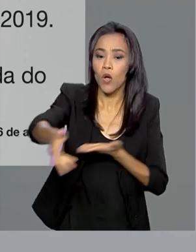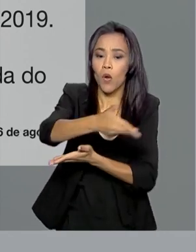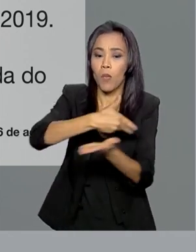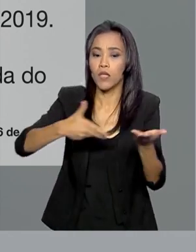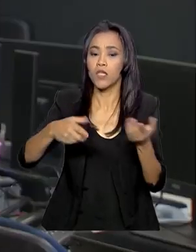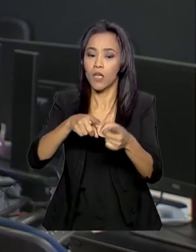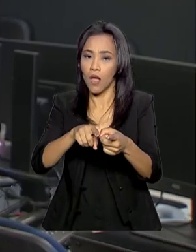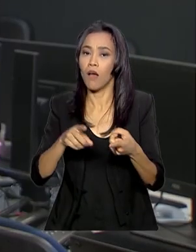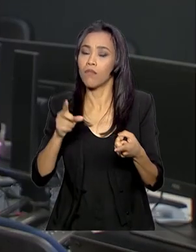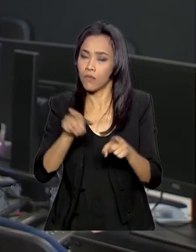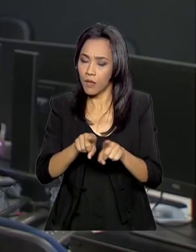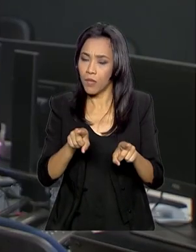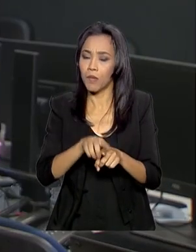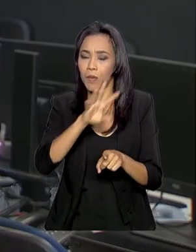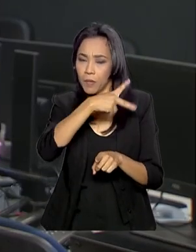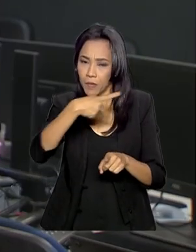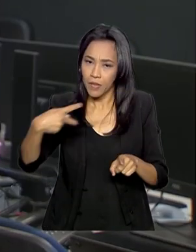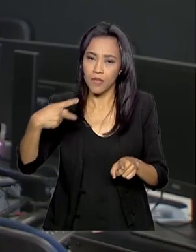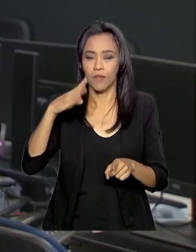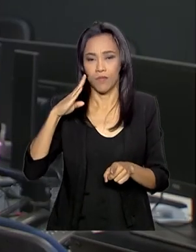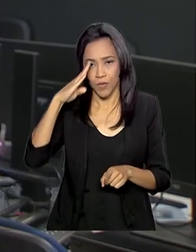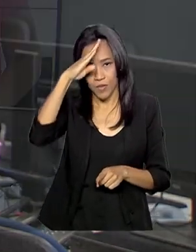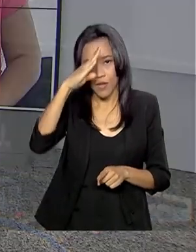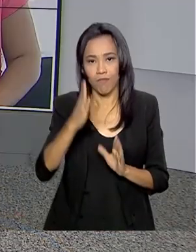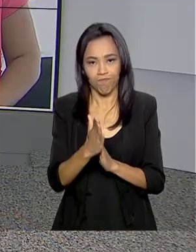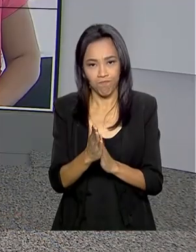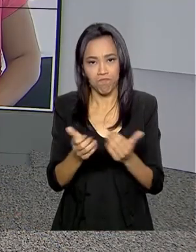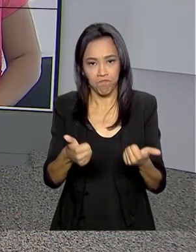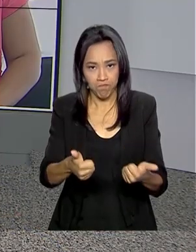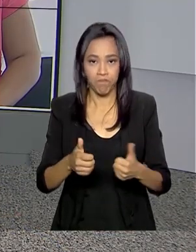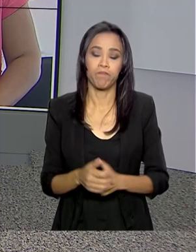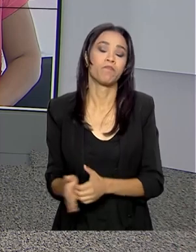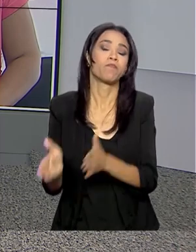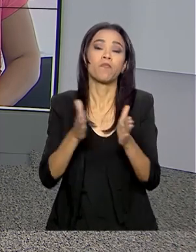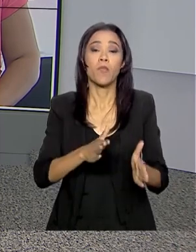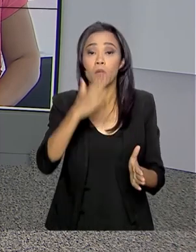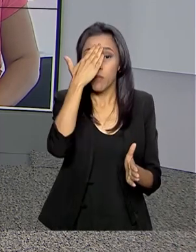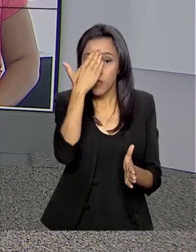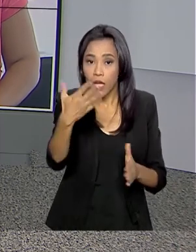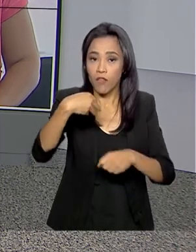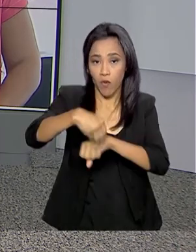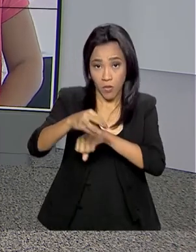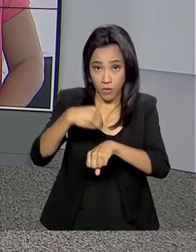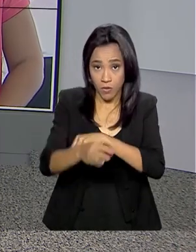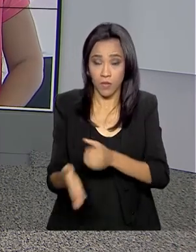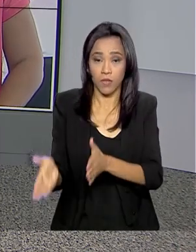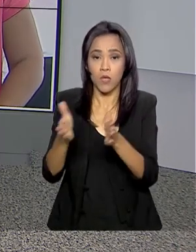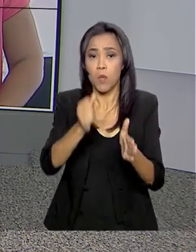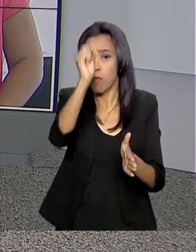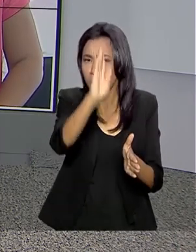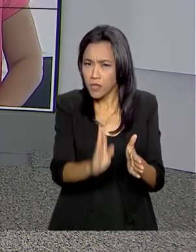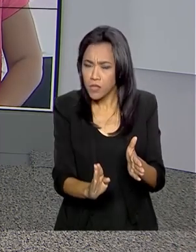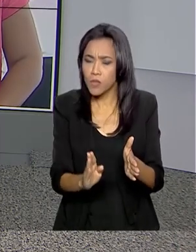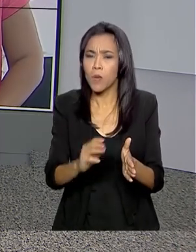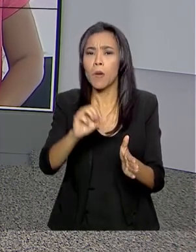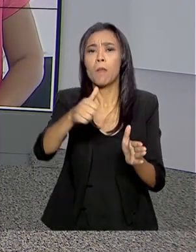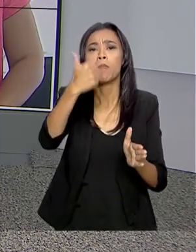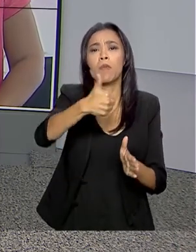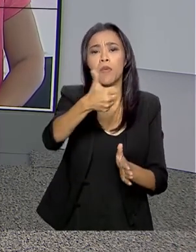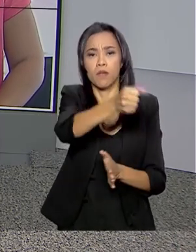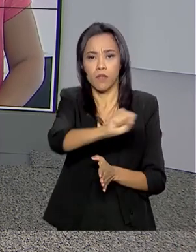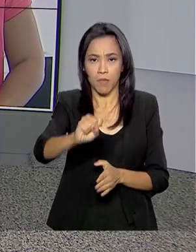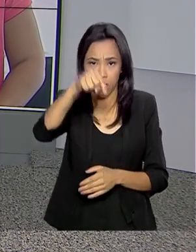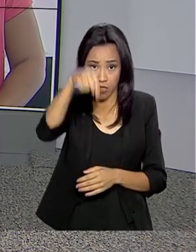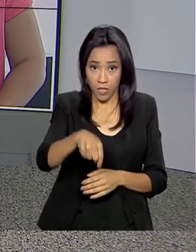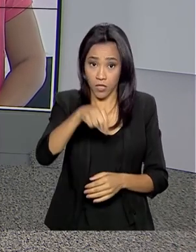presidente Jair Bolsonaro. Renata. Obrigada, Ricardo, pelas suas informações. E olha, o Brasil registrou no primeiro semestre